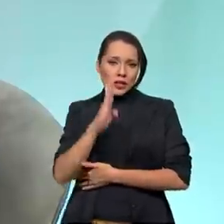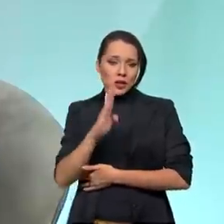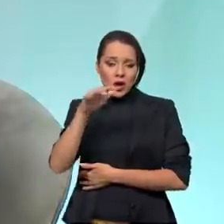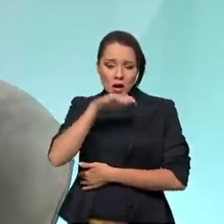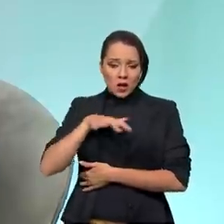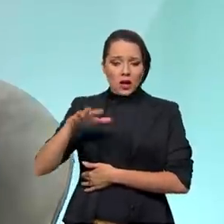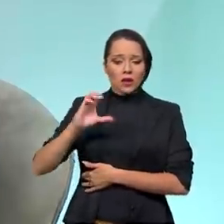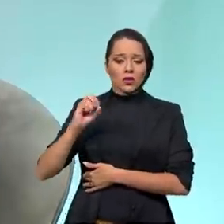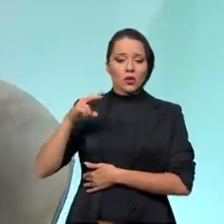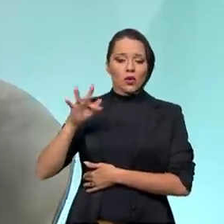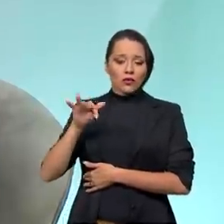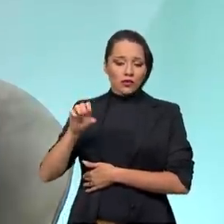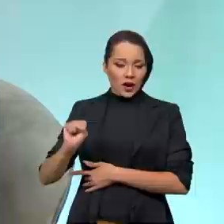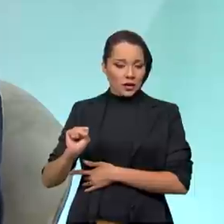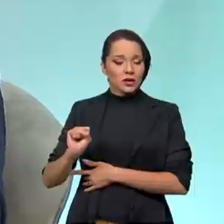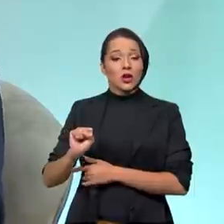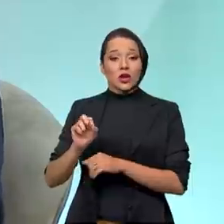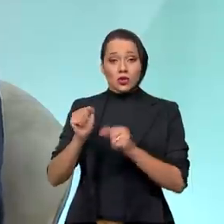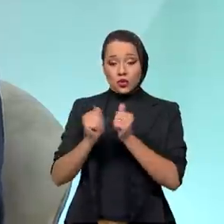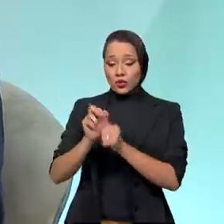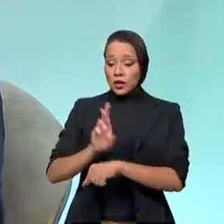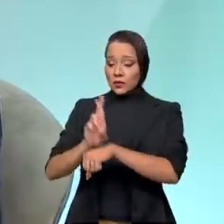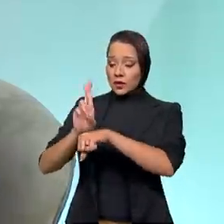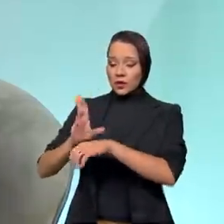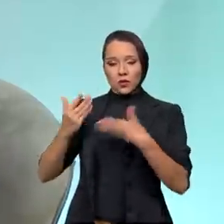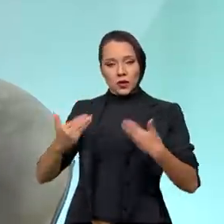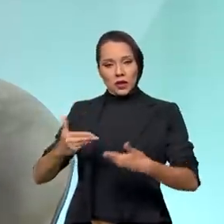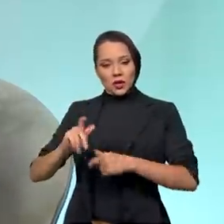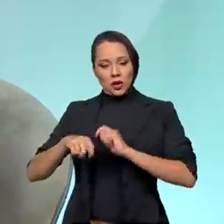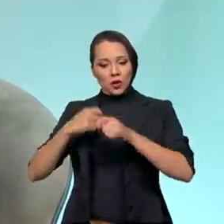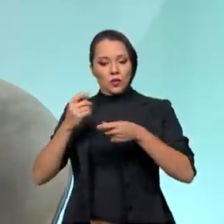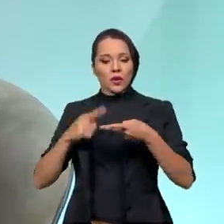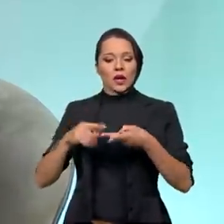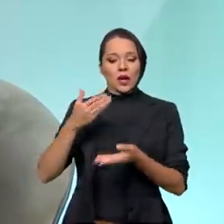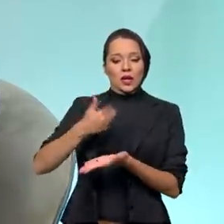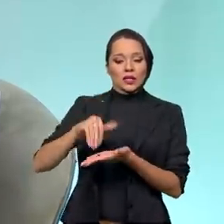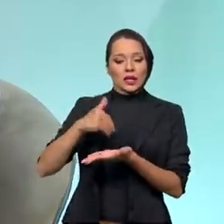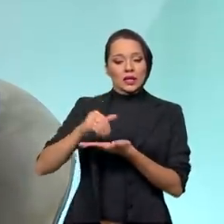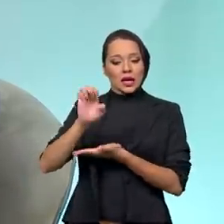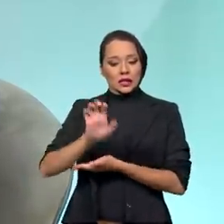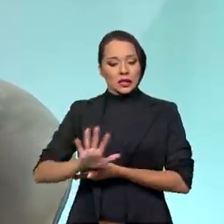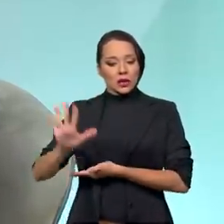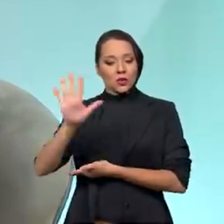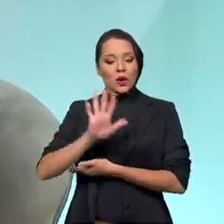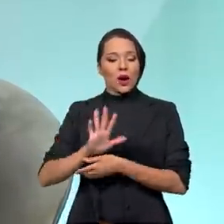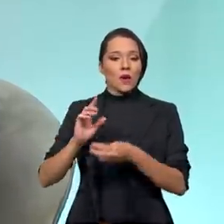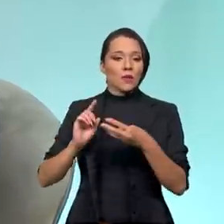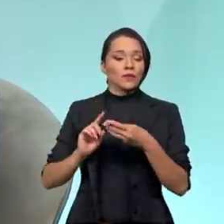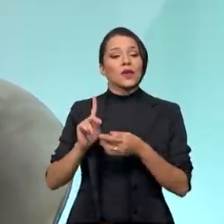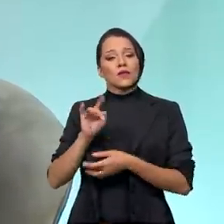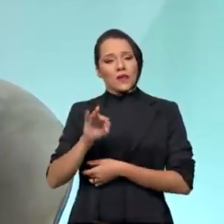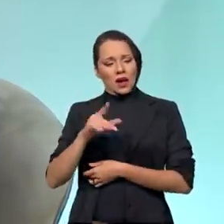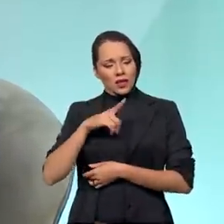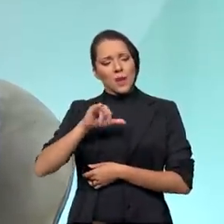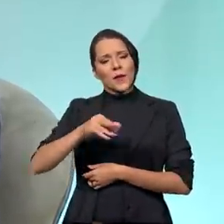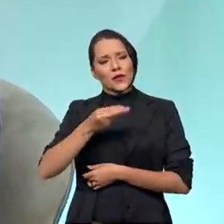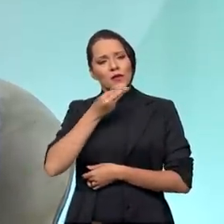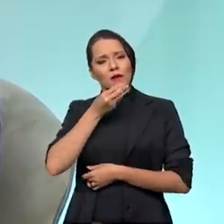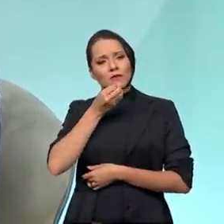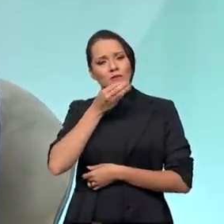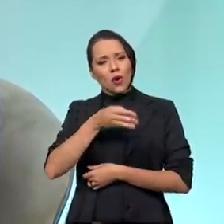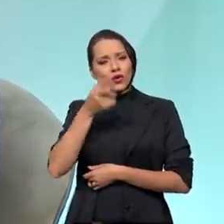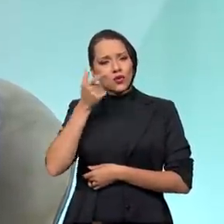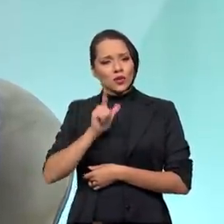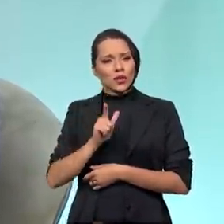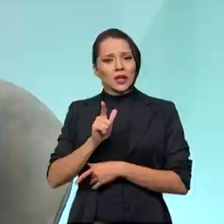âmbito do CONFAS, com os representantes do Ministério da Economia, com os secretários estaduais de Fazenda, a gente tem uma chance muito grande de